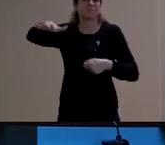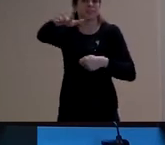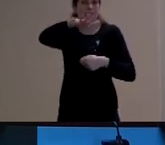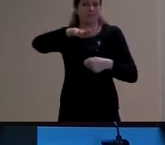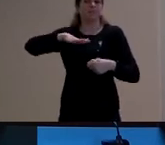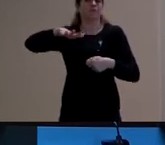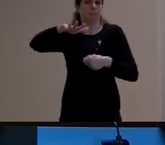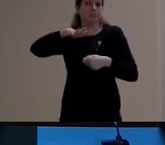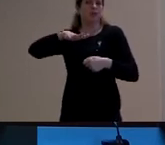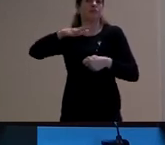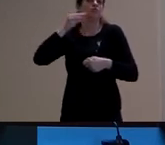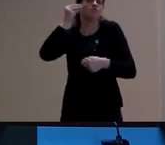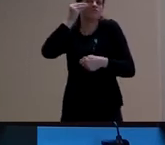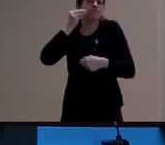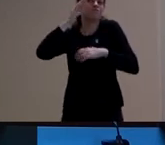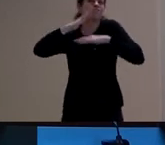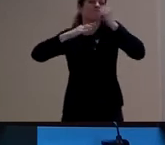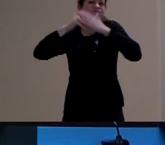colocadas.